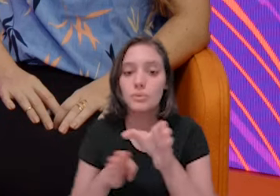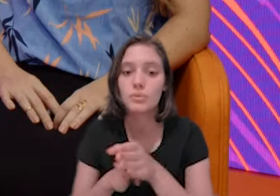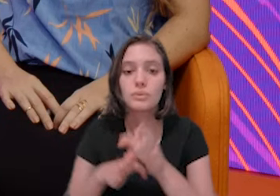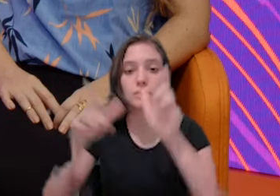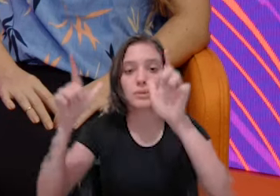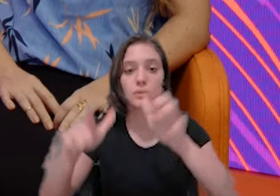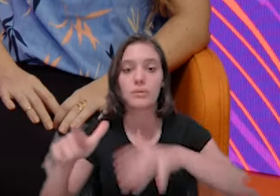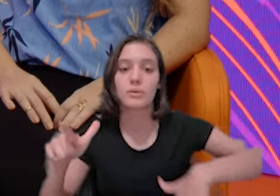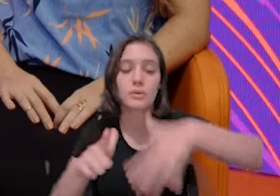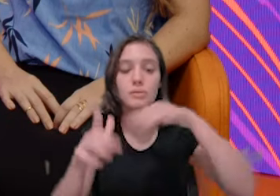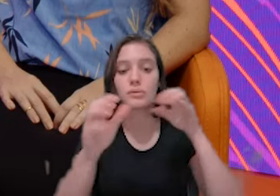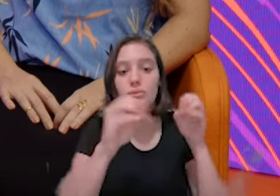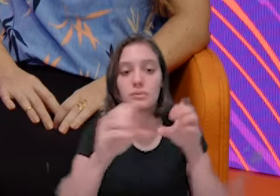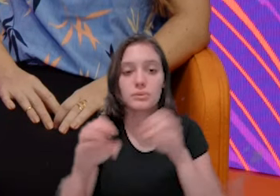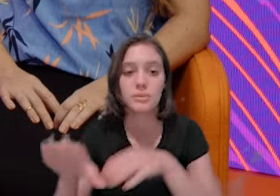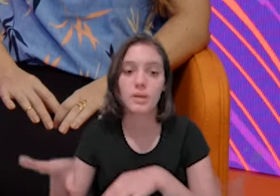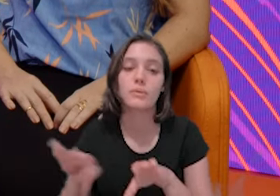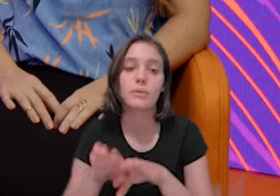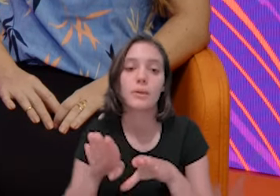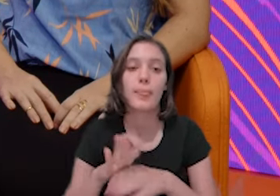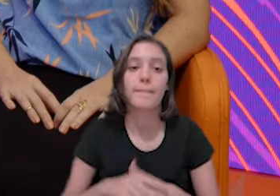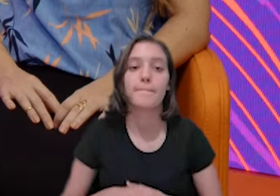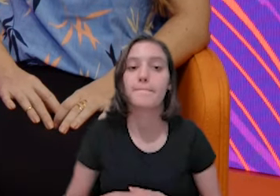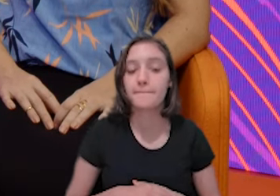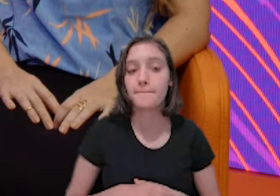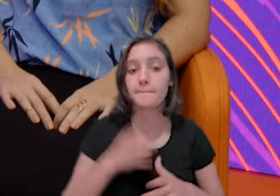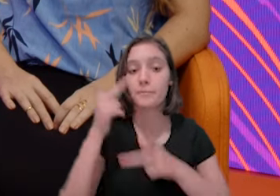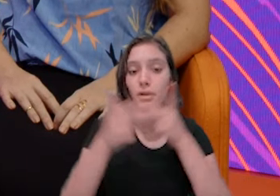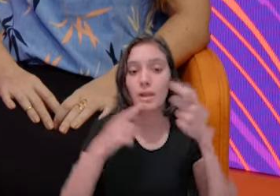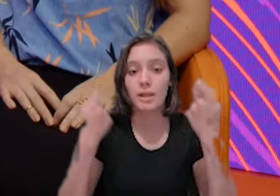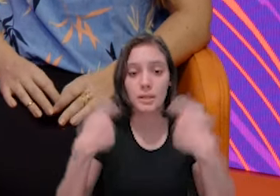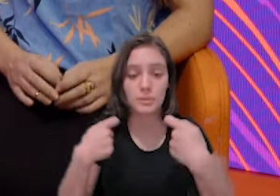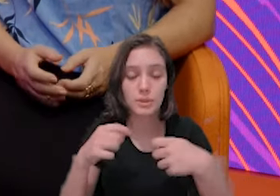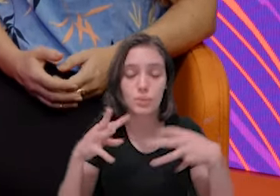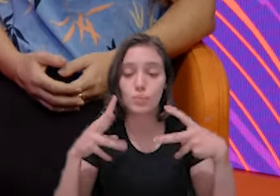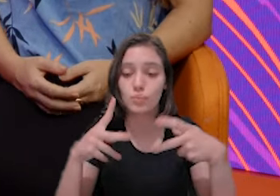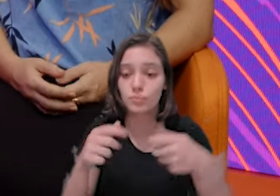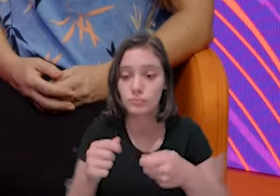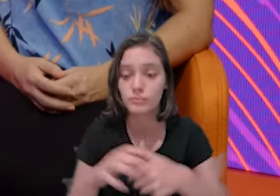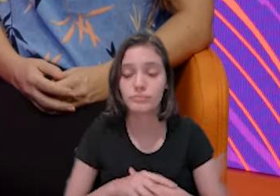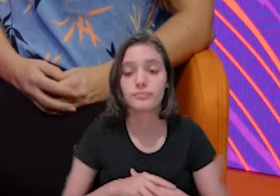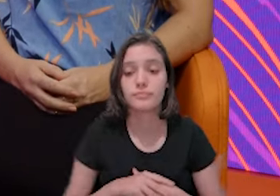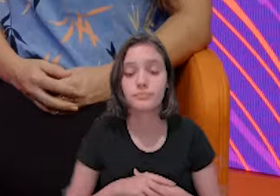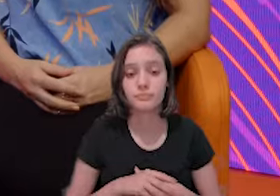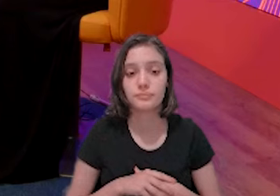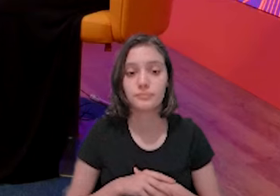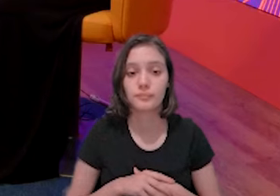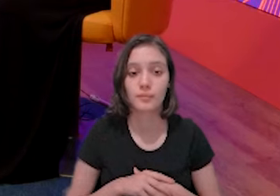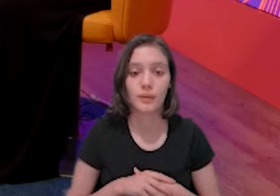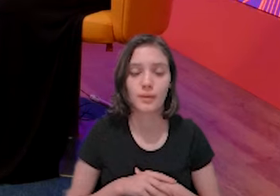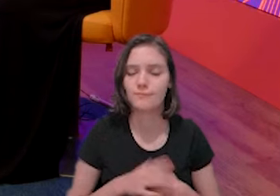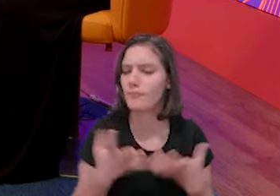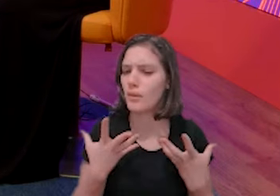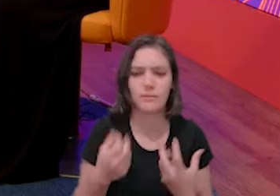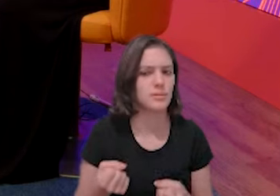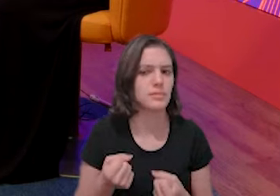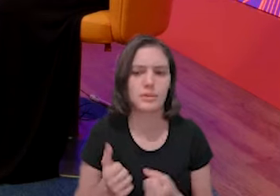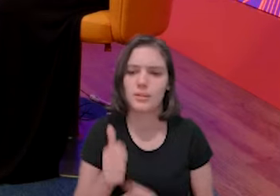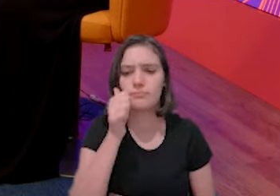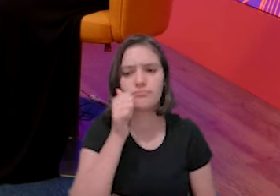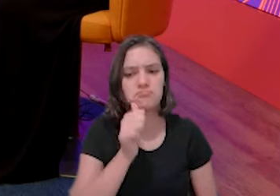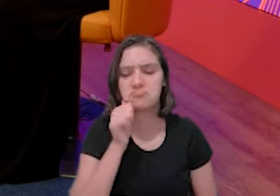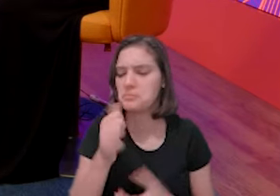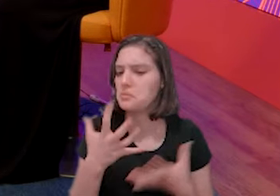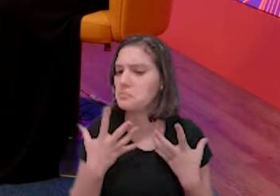não aceitar isso para ela, né? Que é violência e violência. Nossa, e assim, o